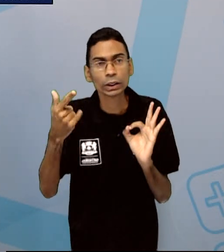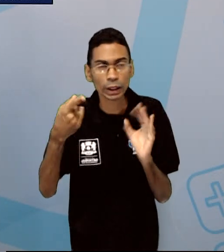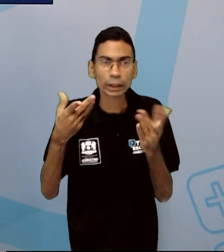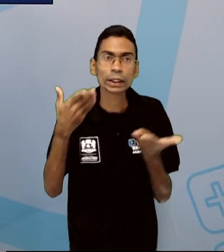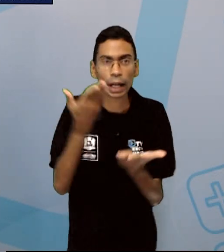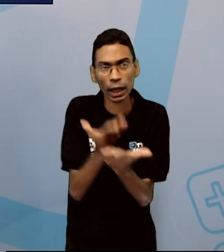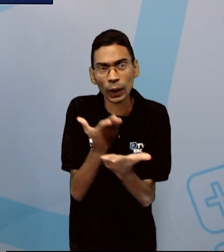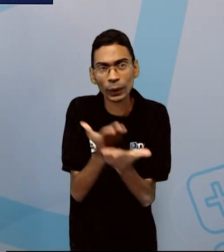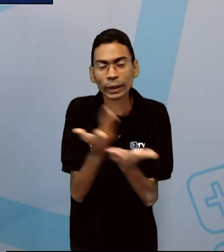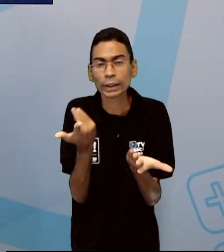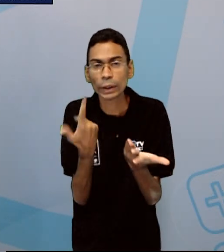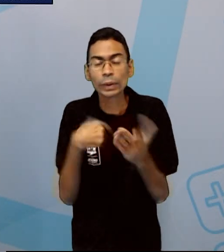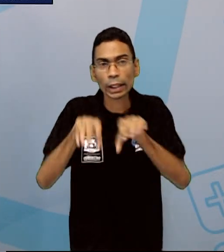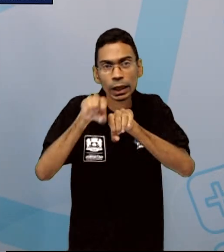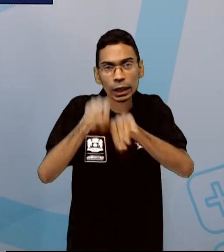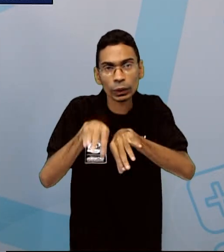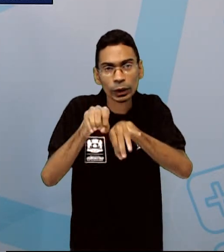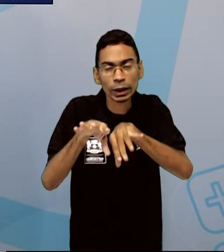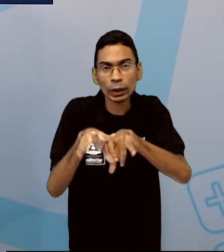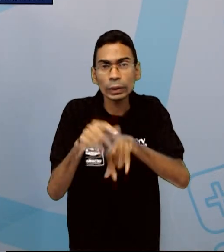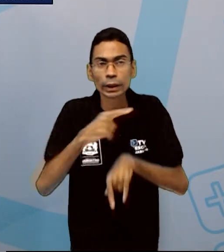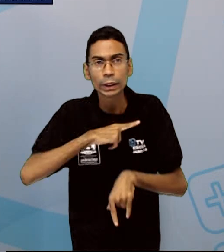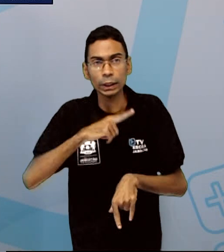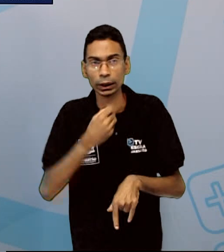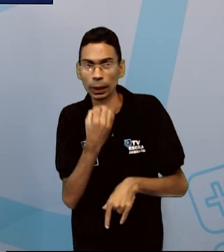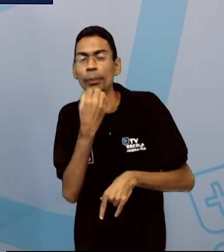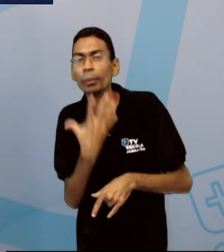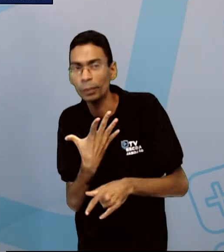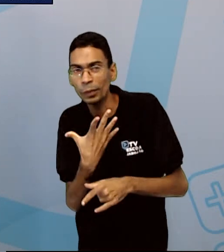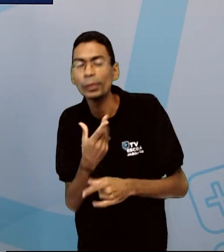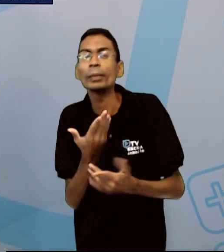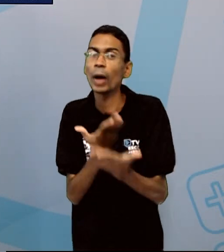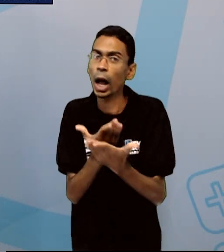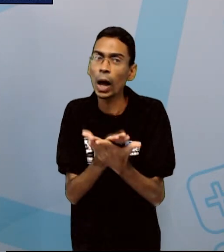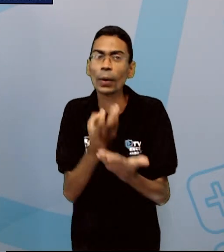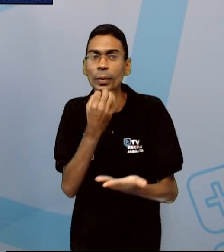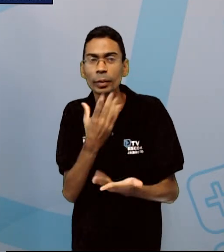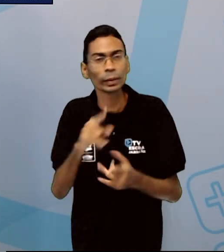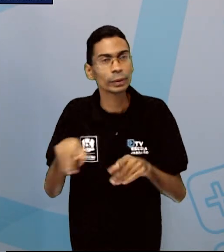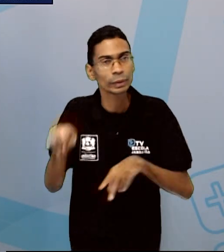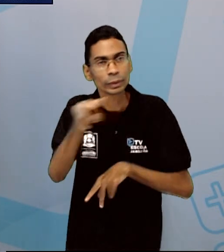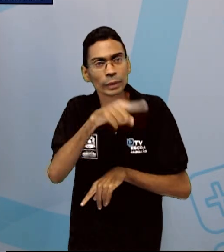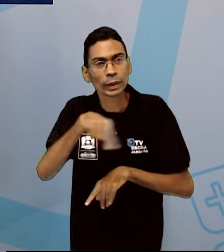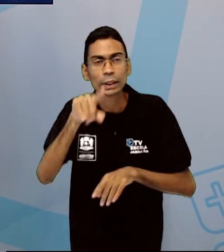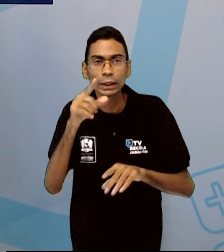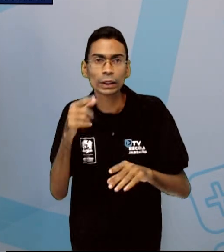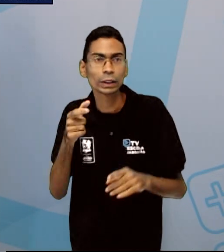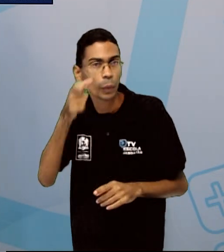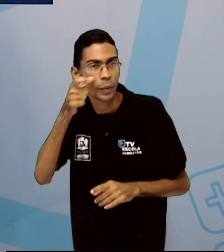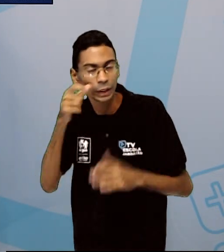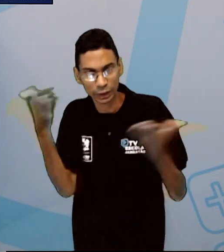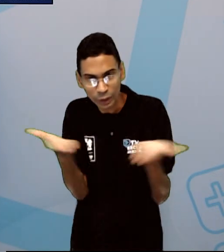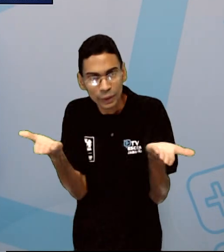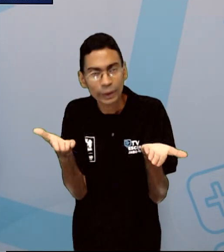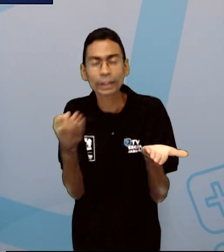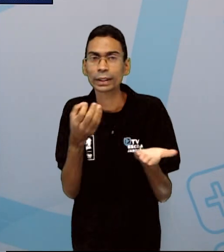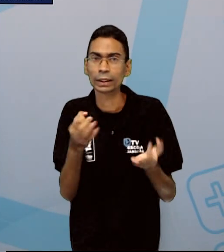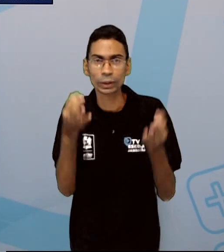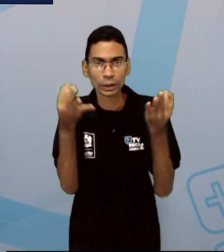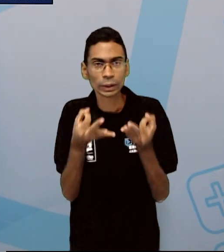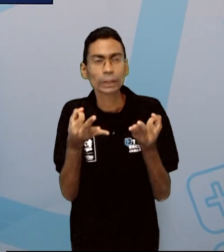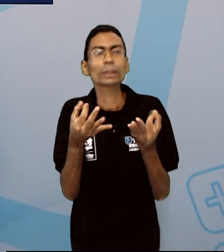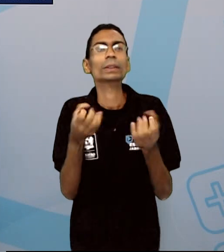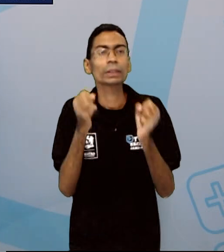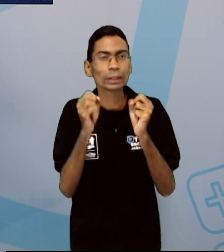educação boa para vocês que estão aí nos assistindo. Tudo bem? Outra forma de expressar a nossa